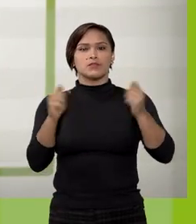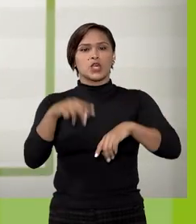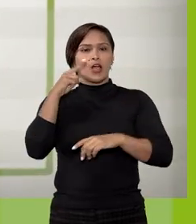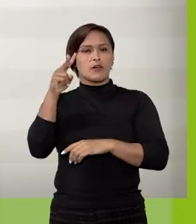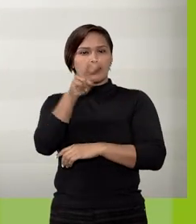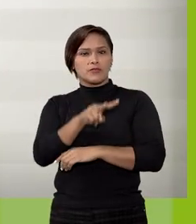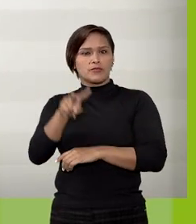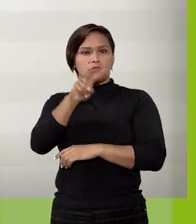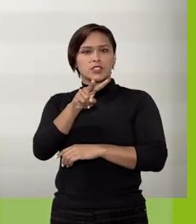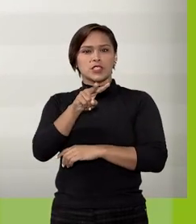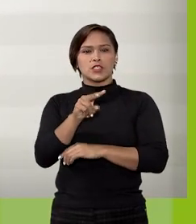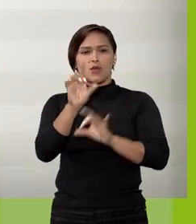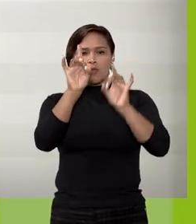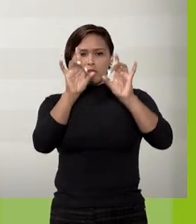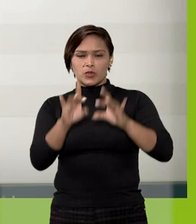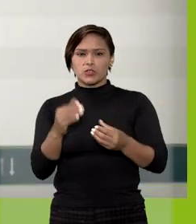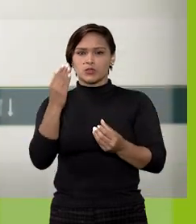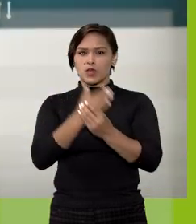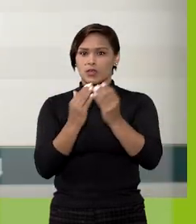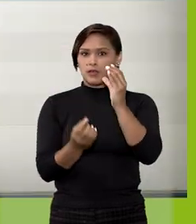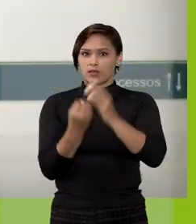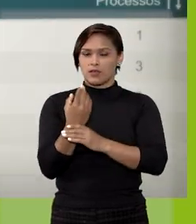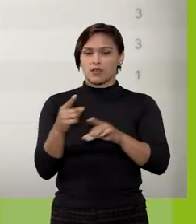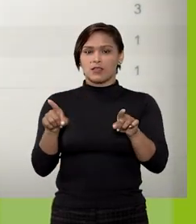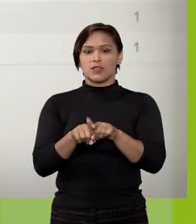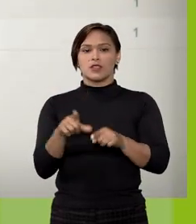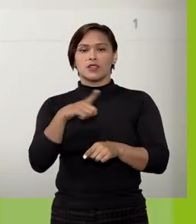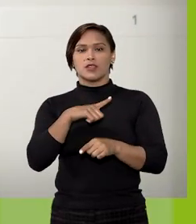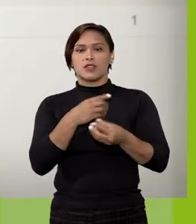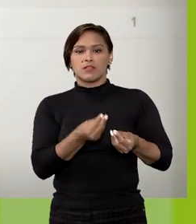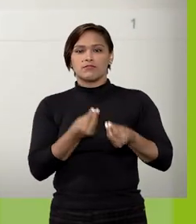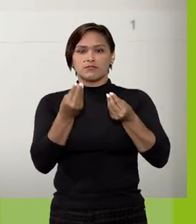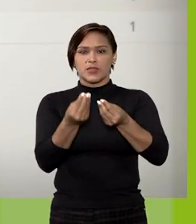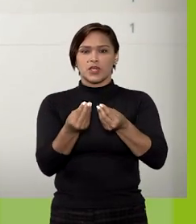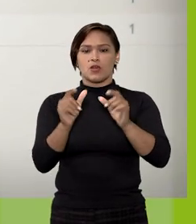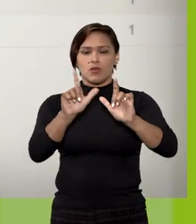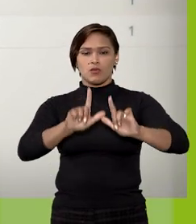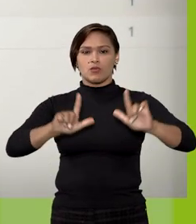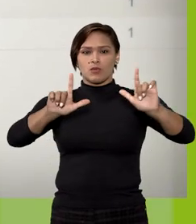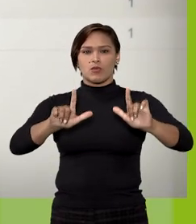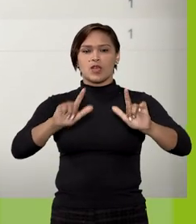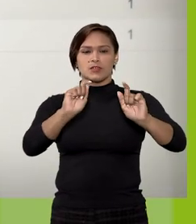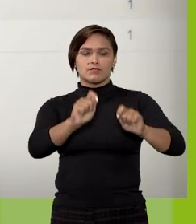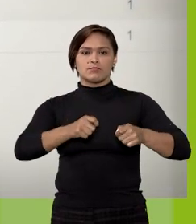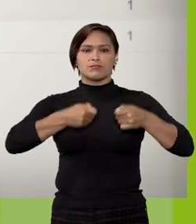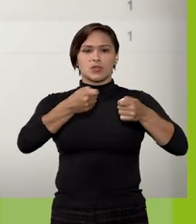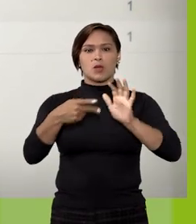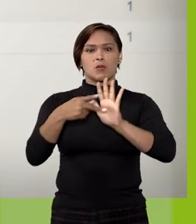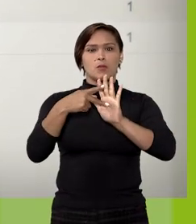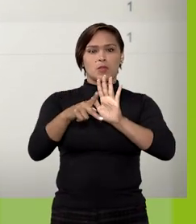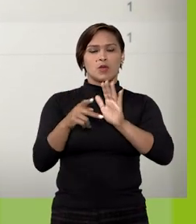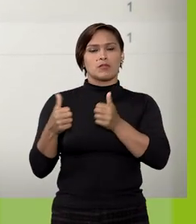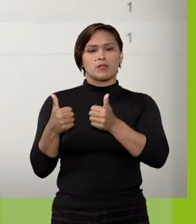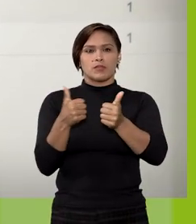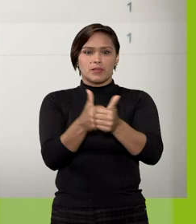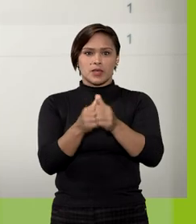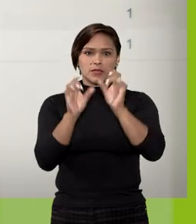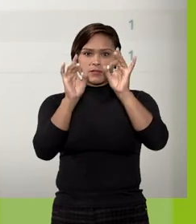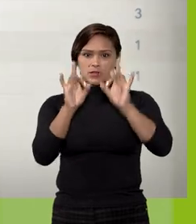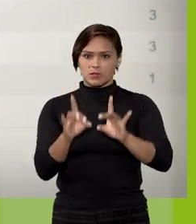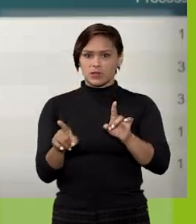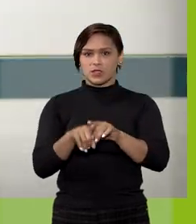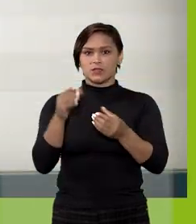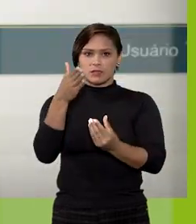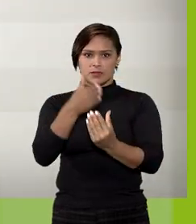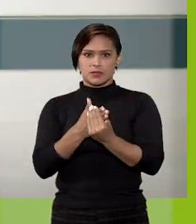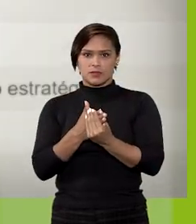visualização por tipo de processo criado e disponibiliza ainda um quadro dedicado aos acompanhamentos especiais